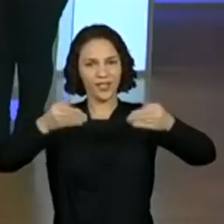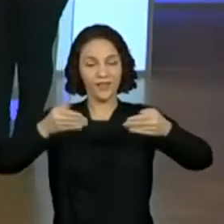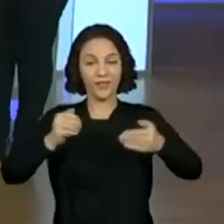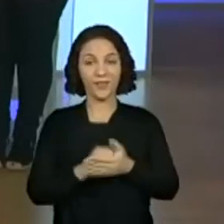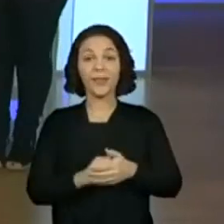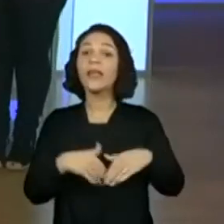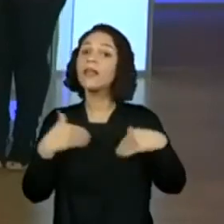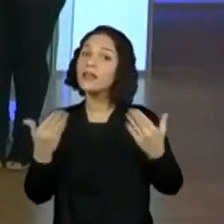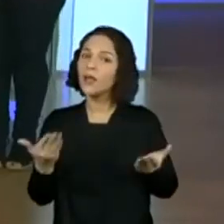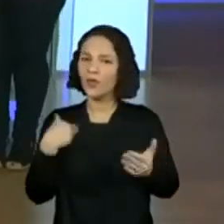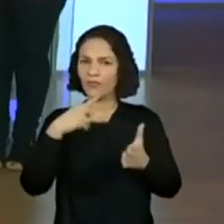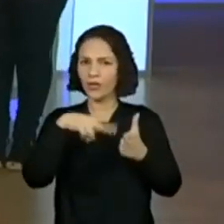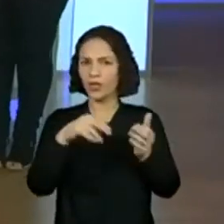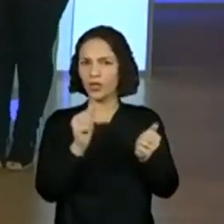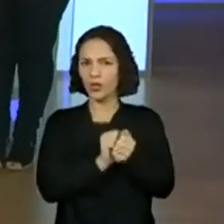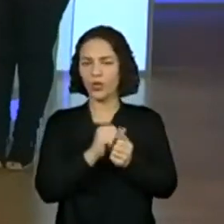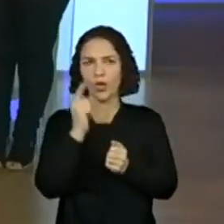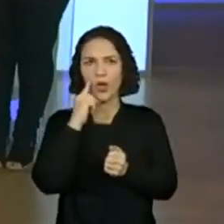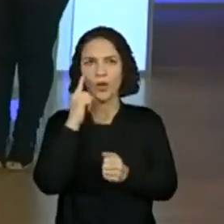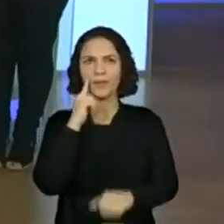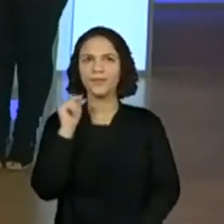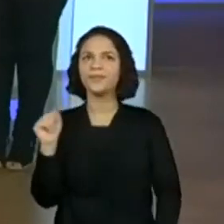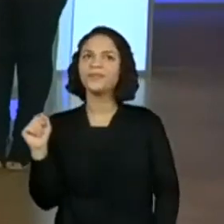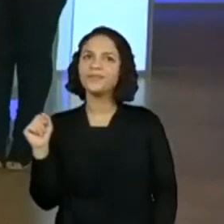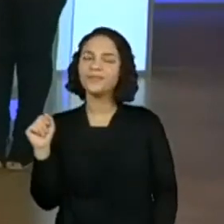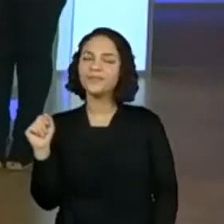vou ler com eles também, professora Vivi. lá, ó.